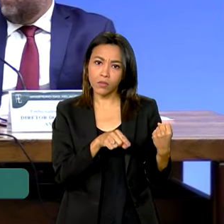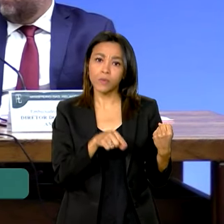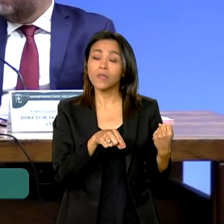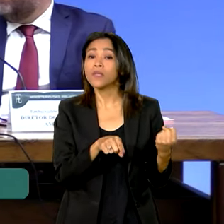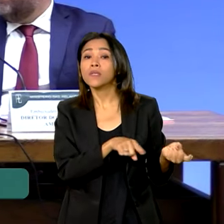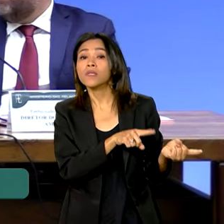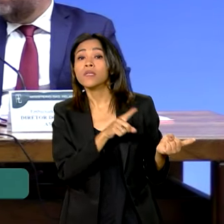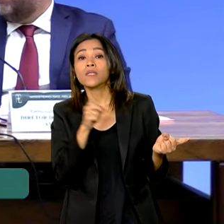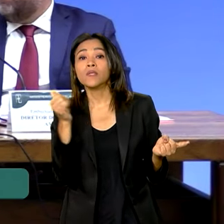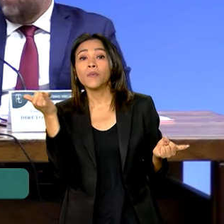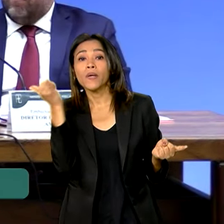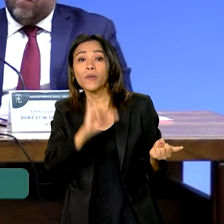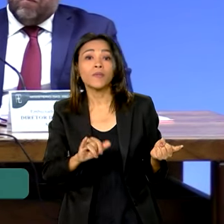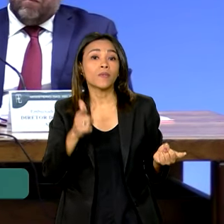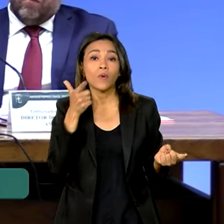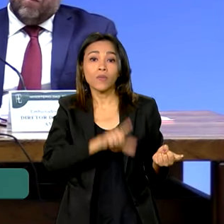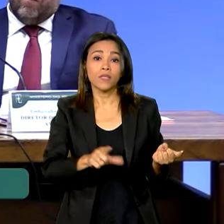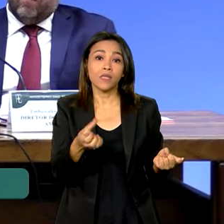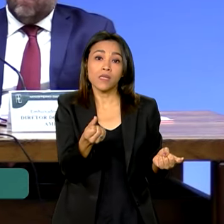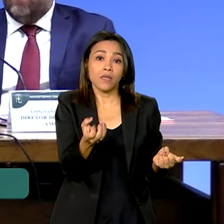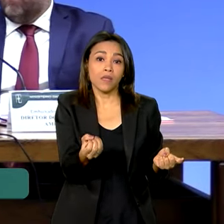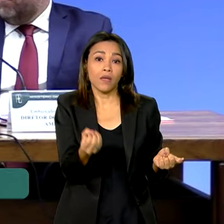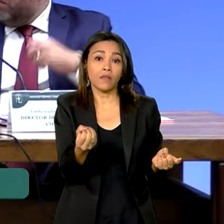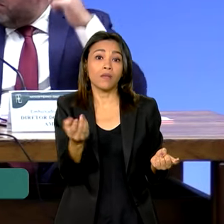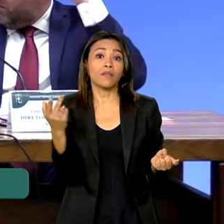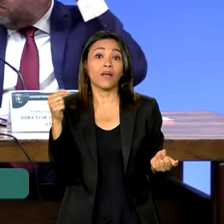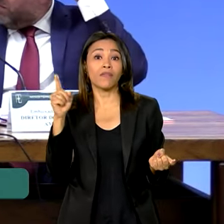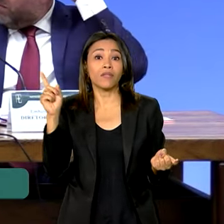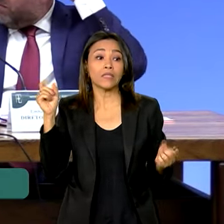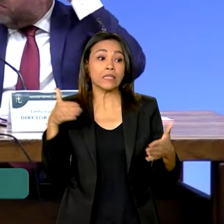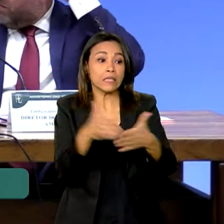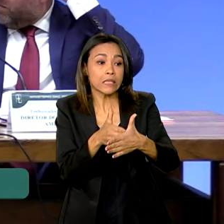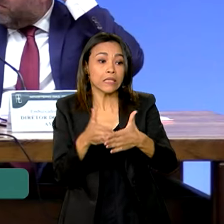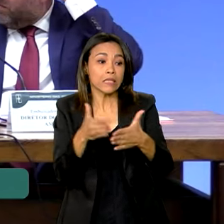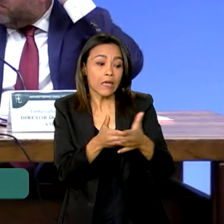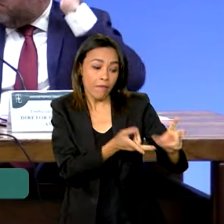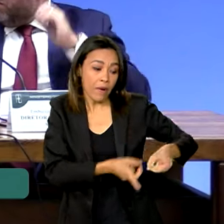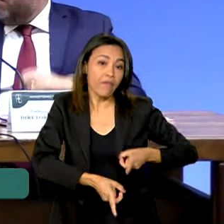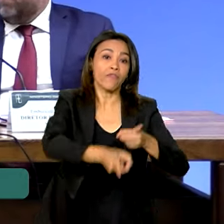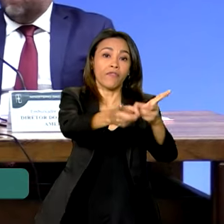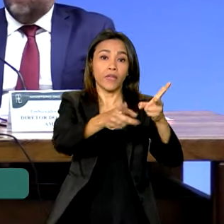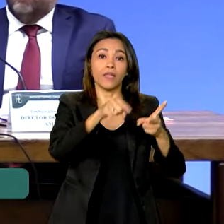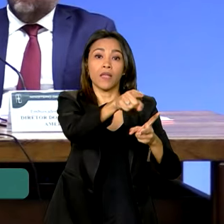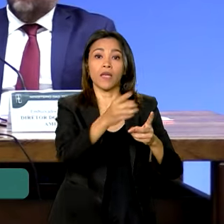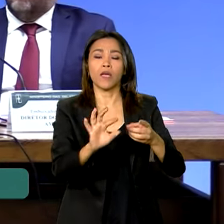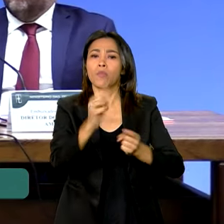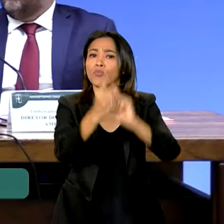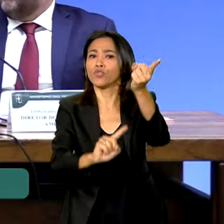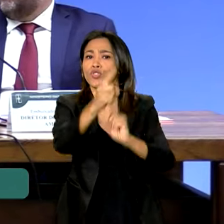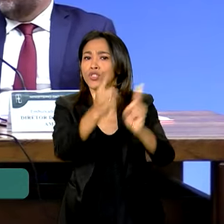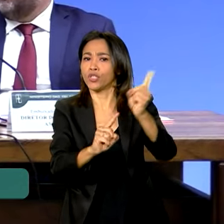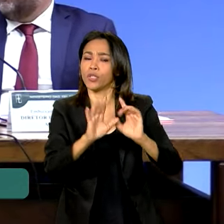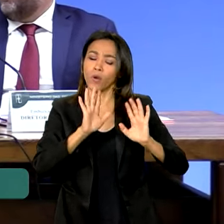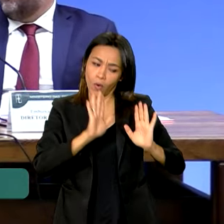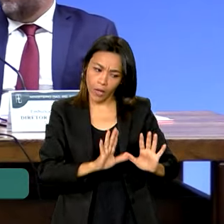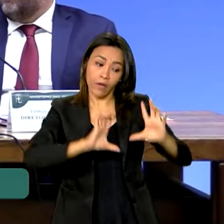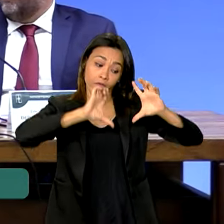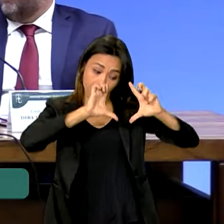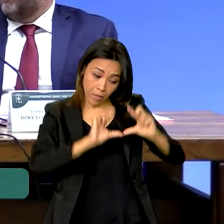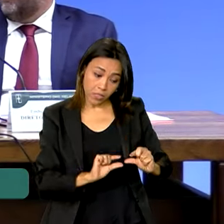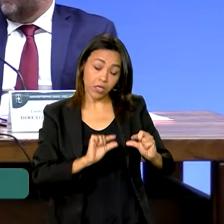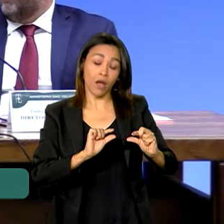atingiriam esses 60% e estavam impedidos de entrar no mercado chileno. Baixamos esse conteúdo, permitindo então aumentar as